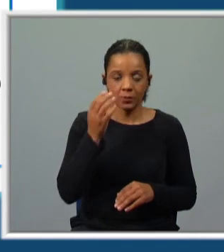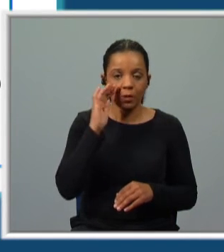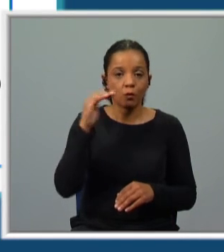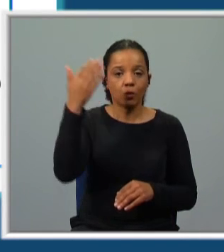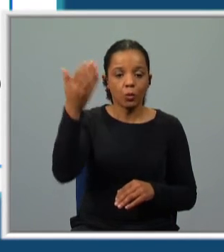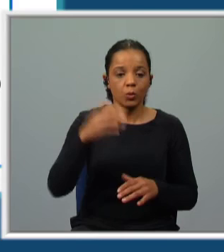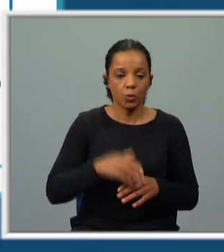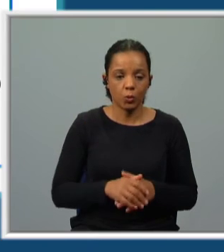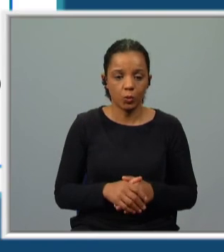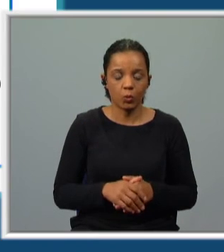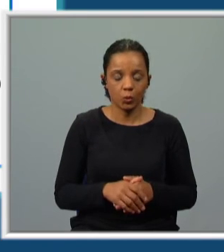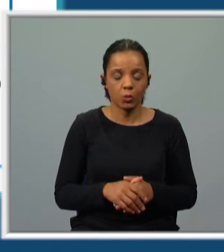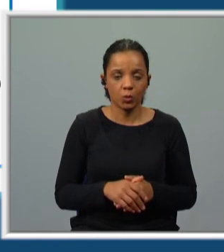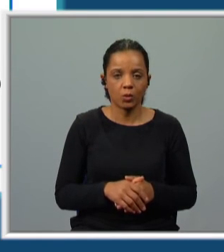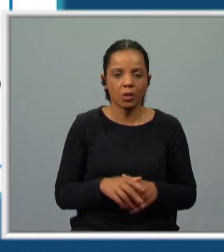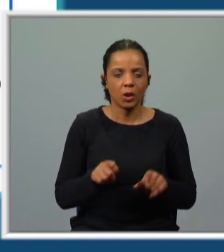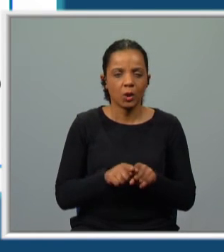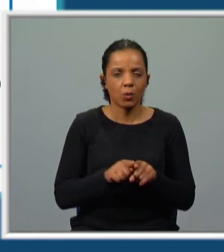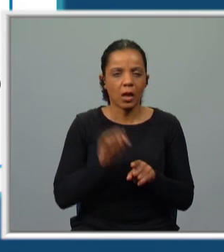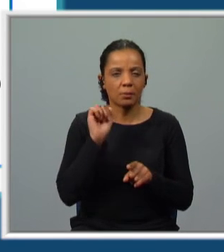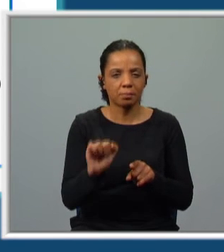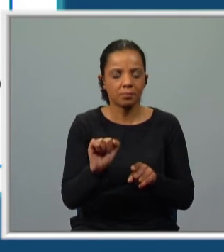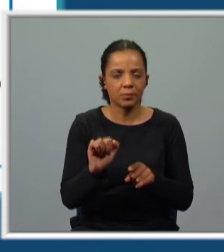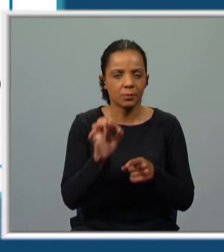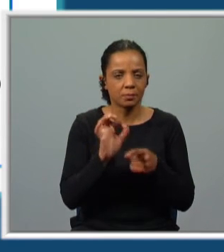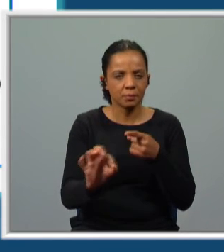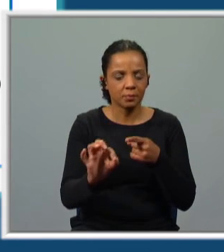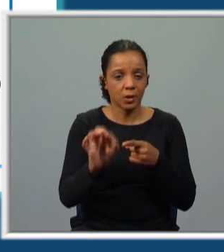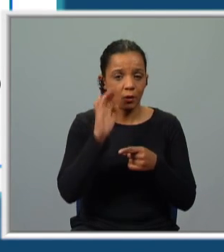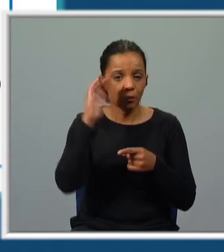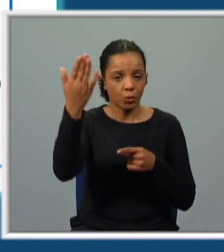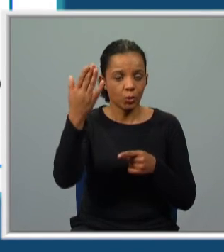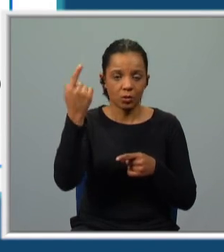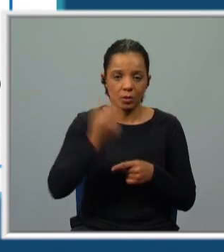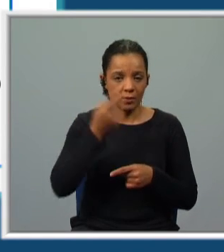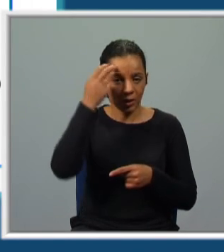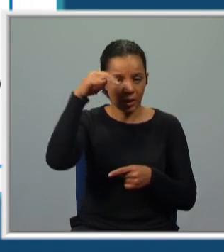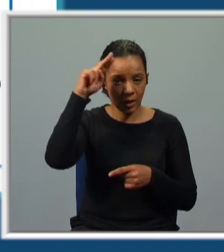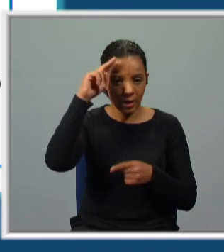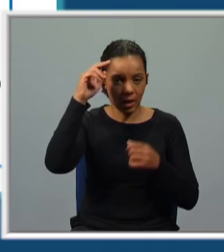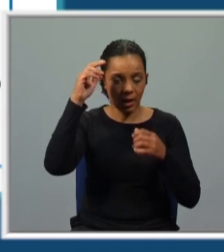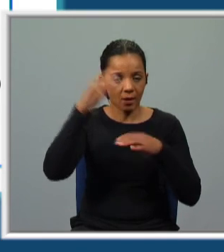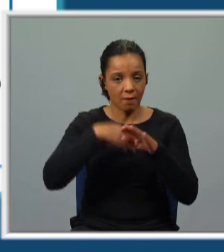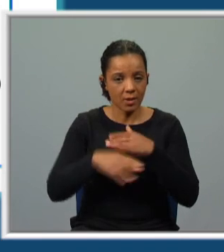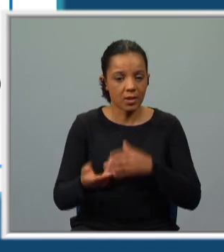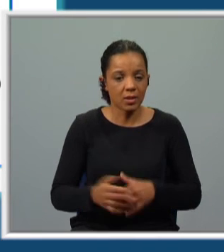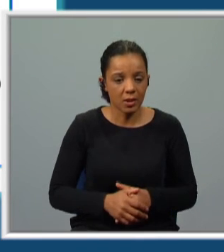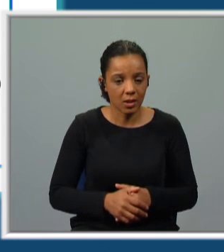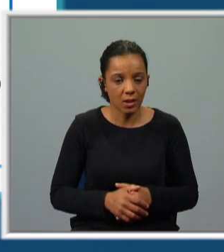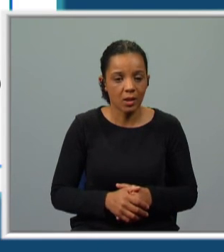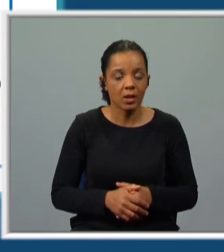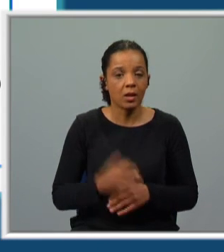futuro. É aquela determinação particular do futuro, que tu não te deves enganar a fazer. Então,